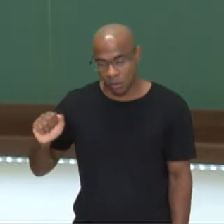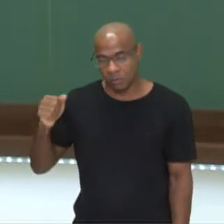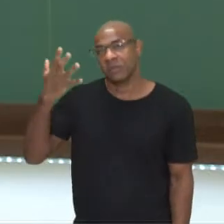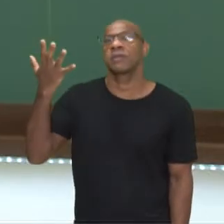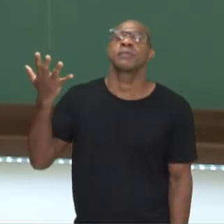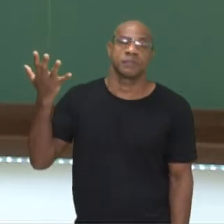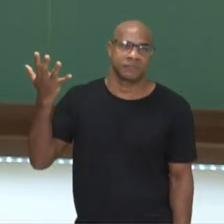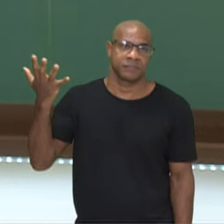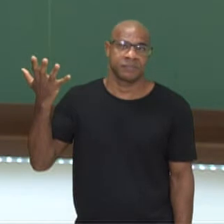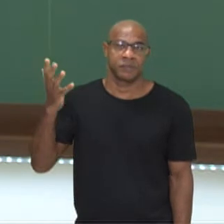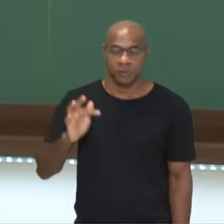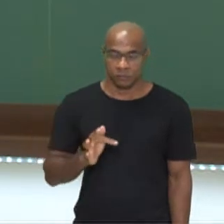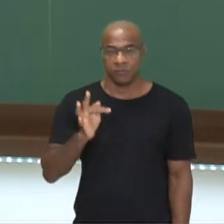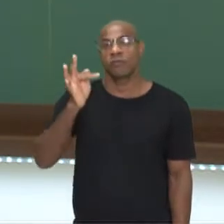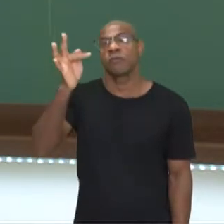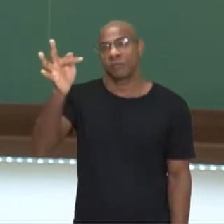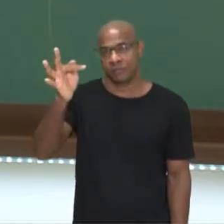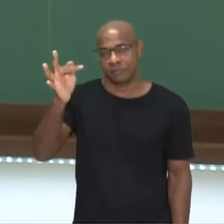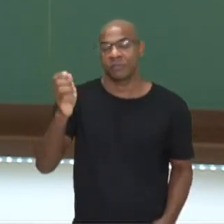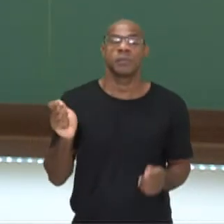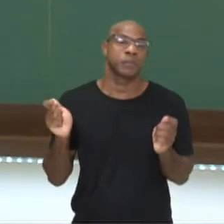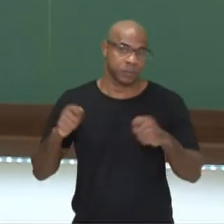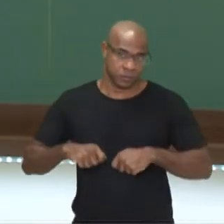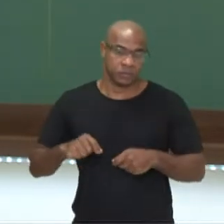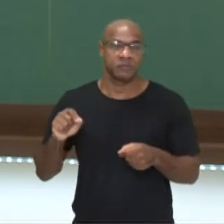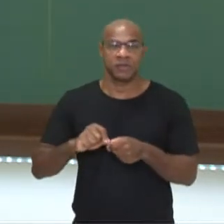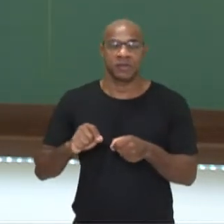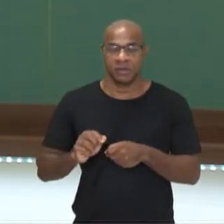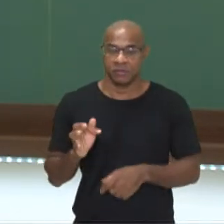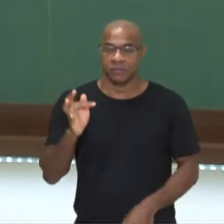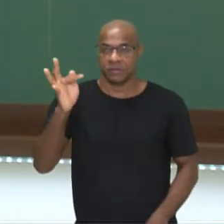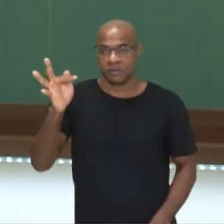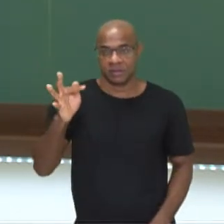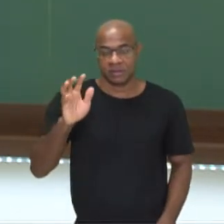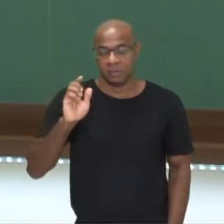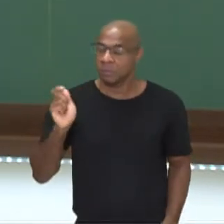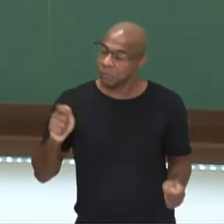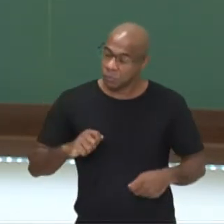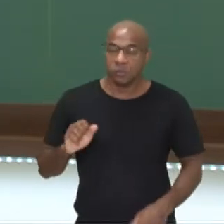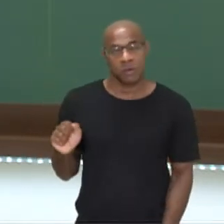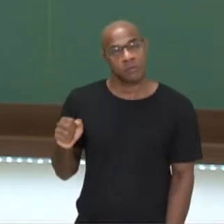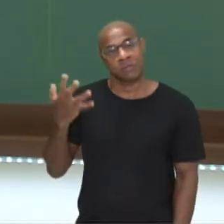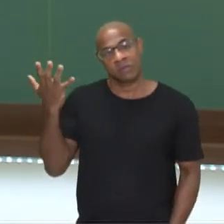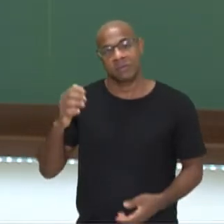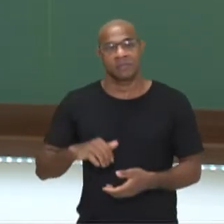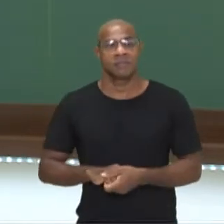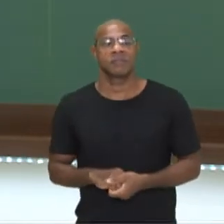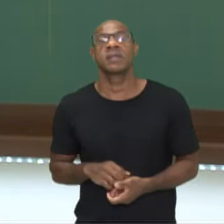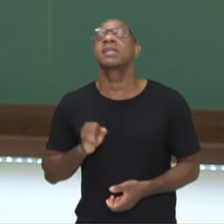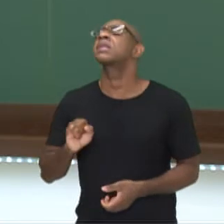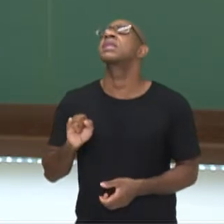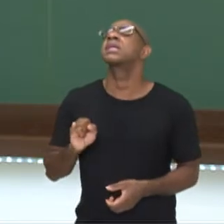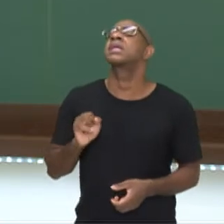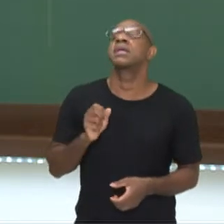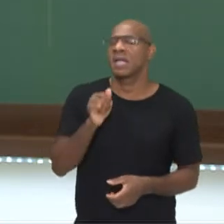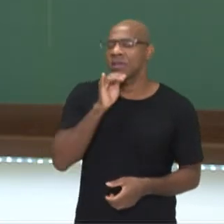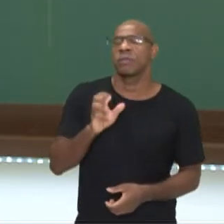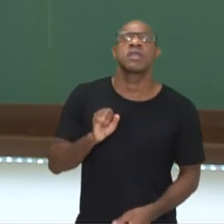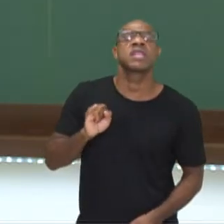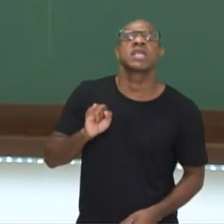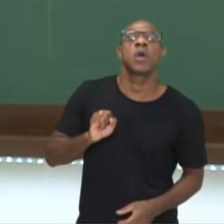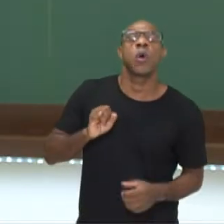São acontecimentos que podem ser realizados, são hipóteses. Quando eu falo, se o mundo acabasse, o que eu faria? Uma